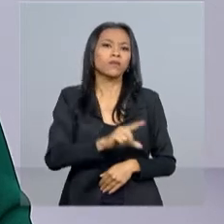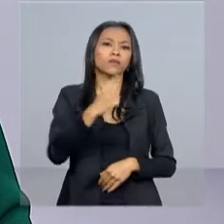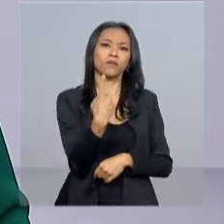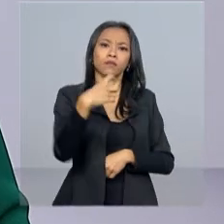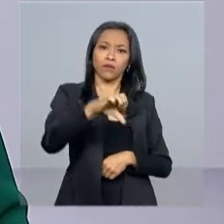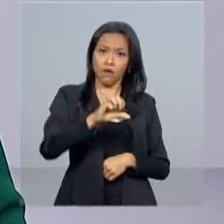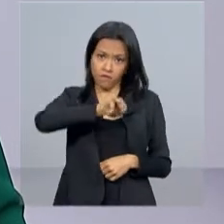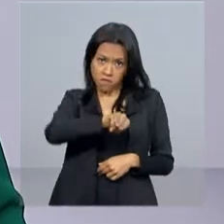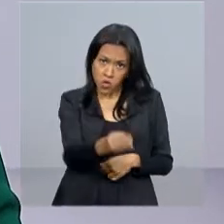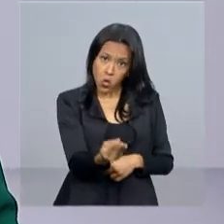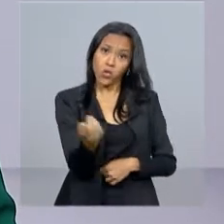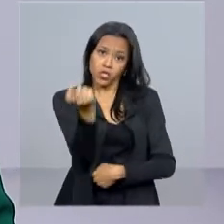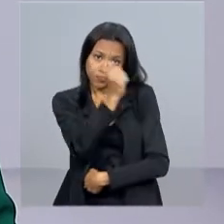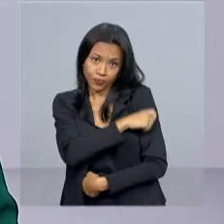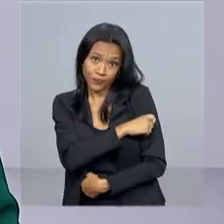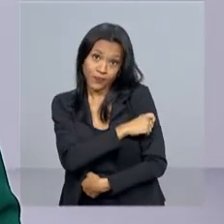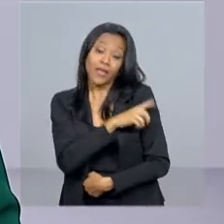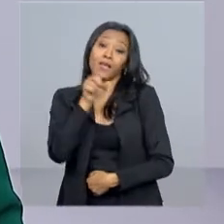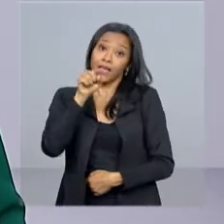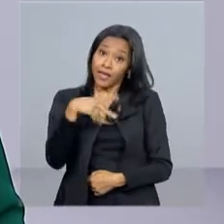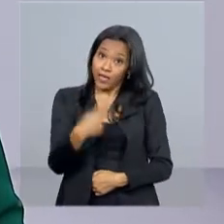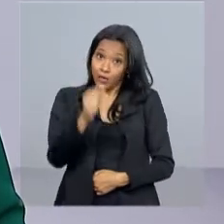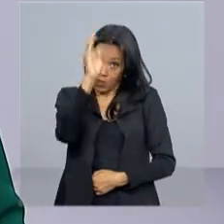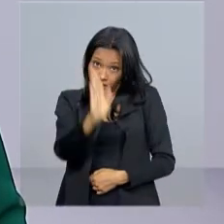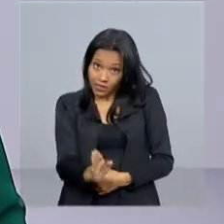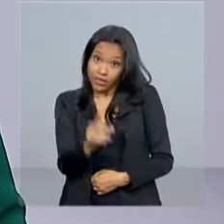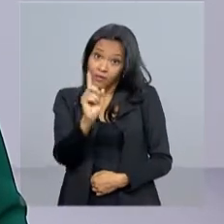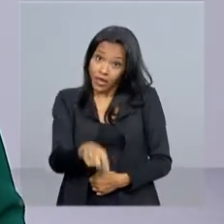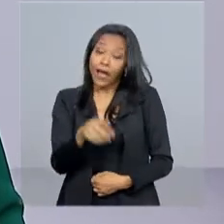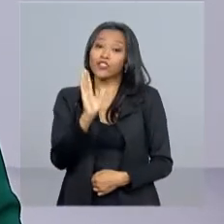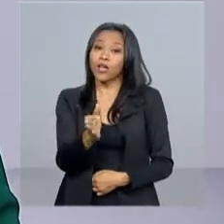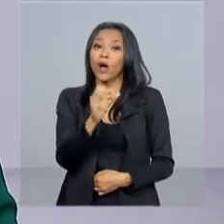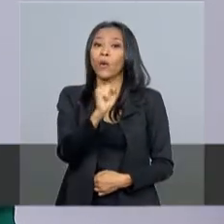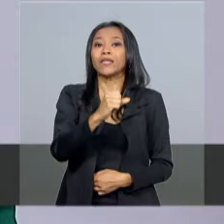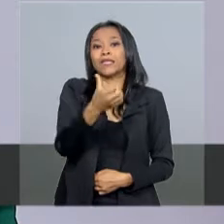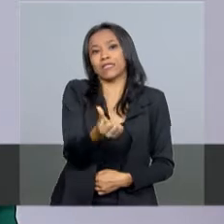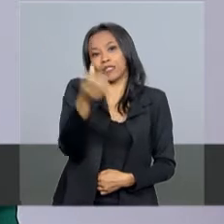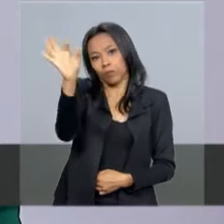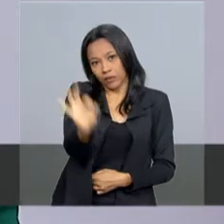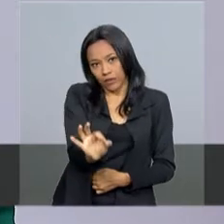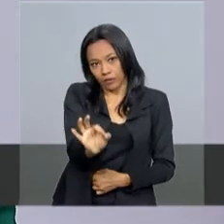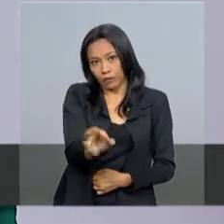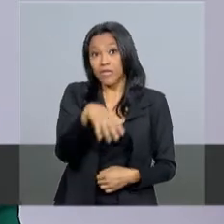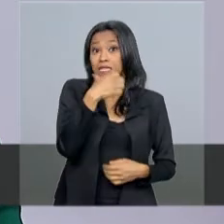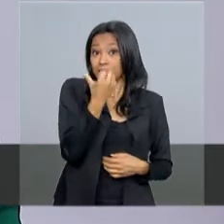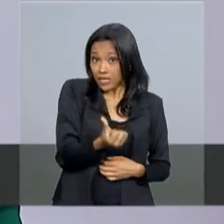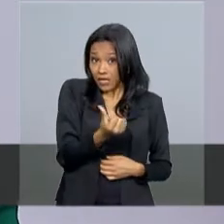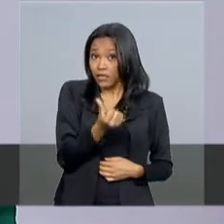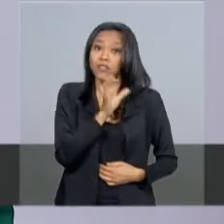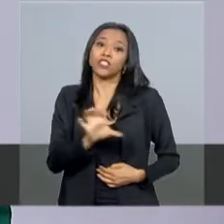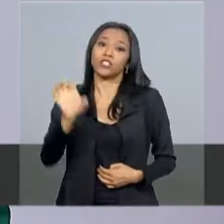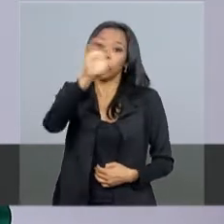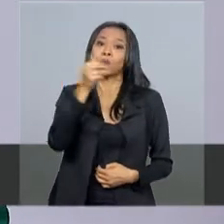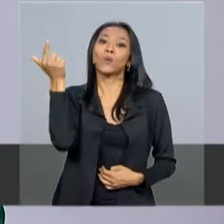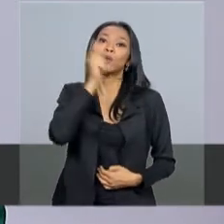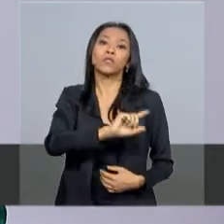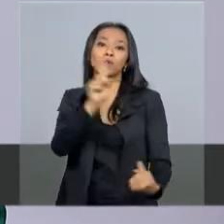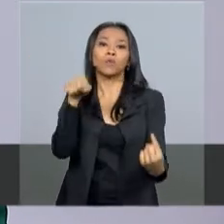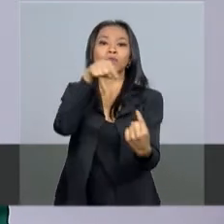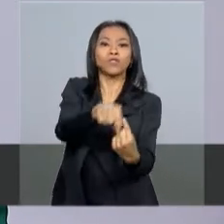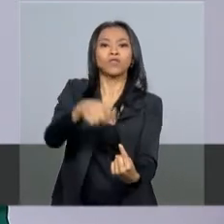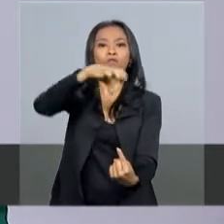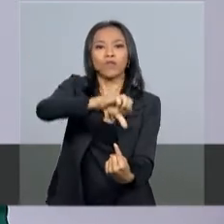doses das vacinas e a média nacional de vacinação está em 86%. Seis estados atingiram a meta de